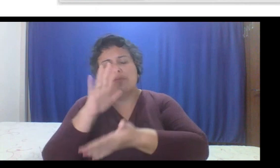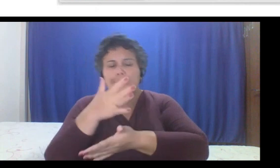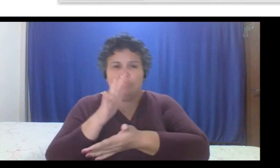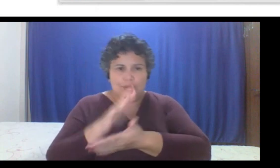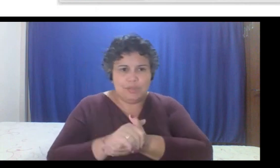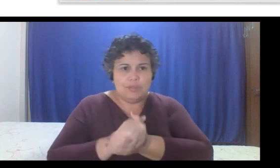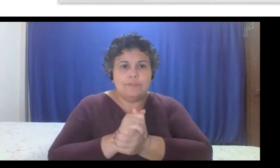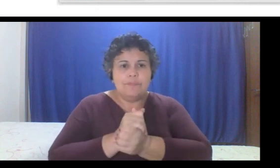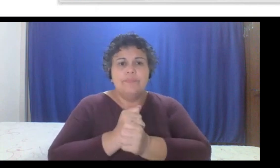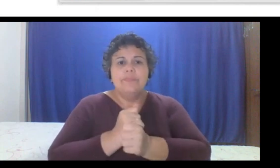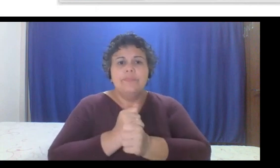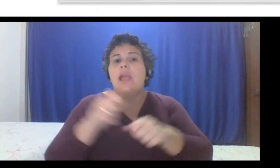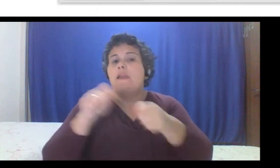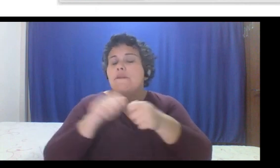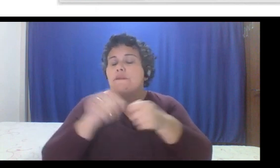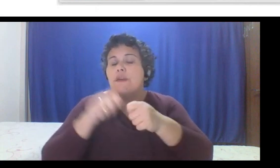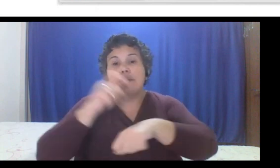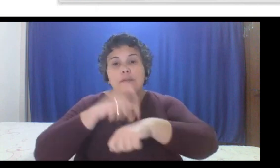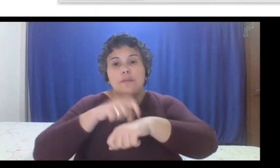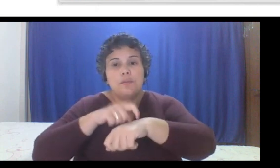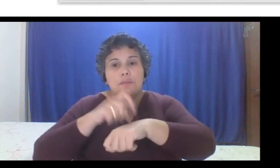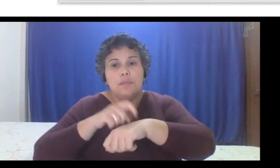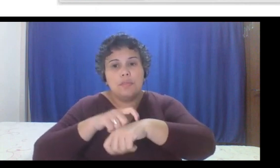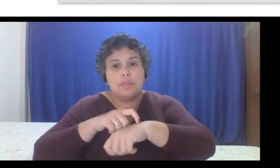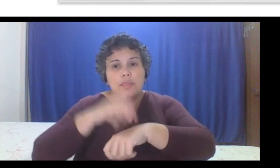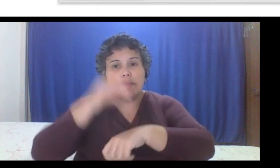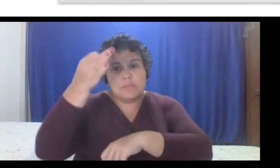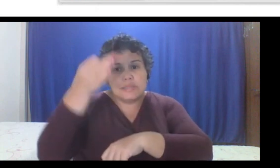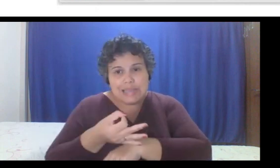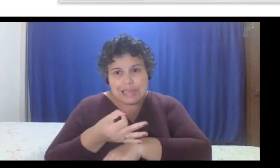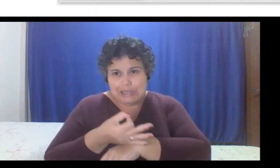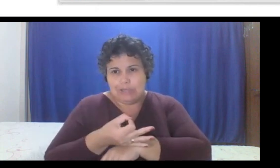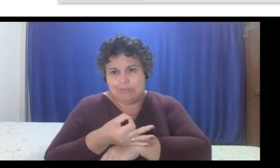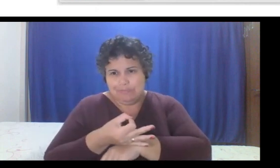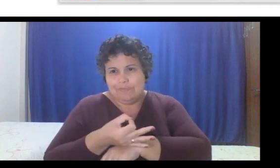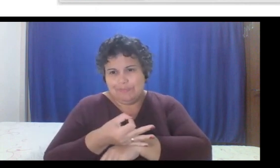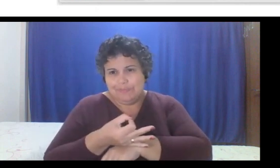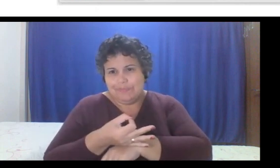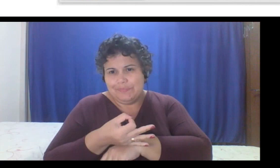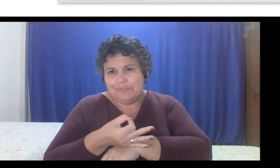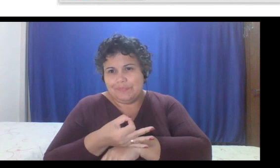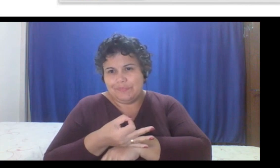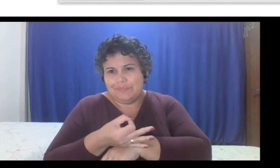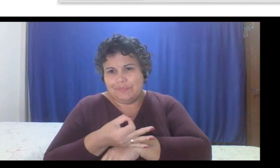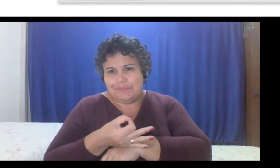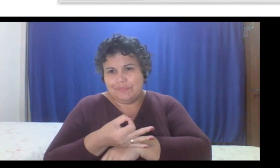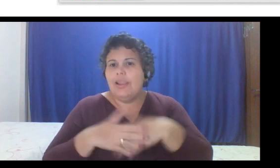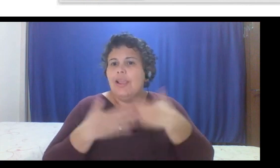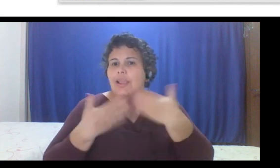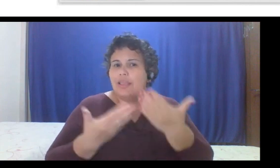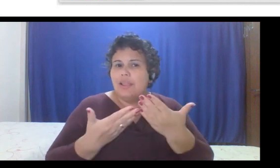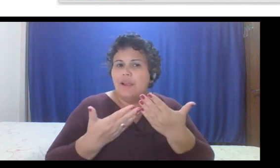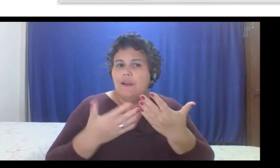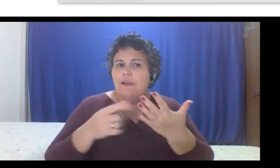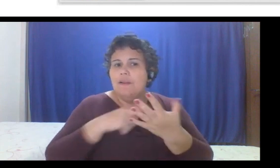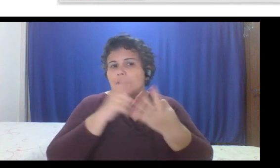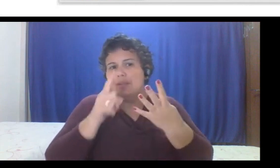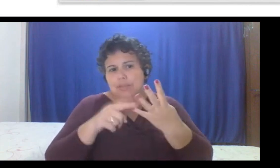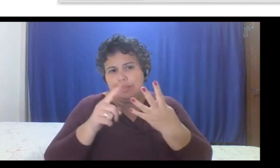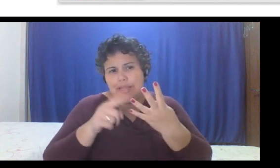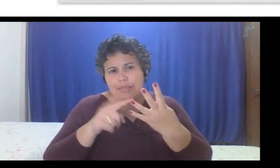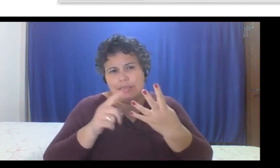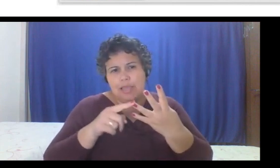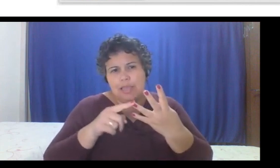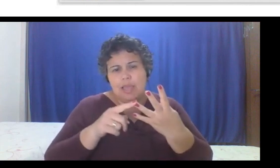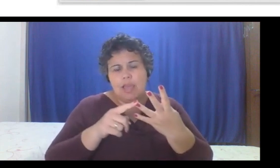muda algo, reprioriza alguma coisa, gente vem aqui e atualiza. O fluxo também